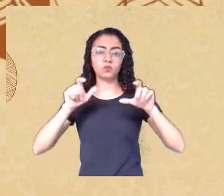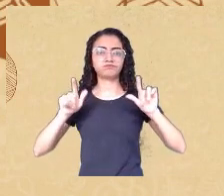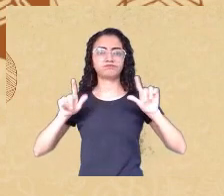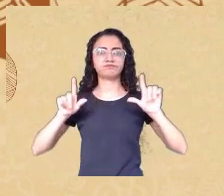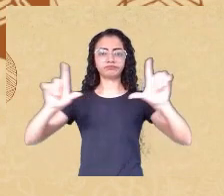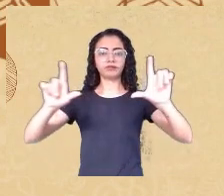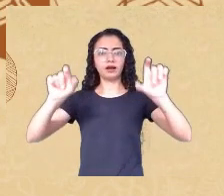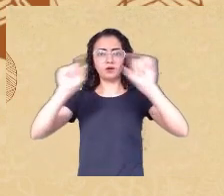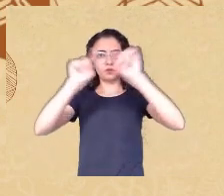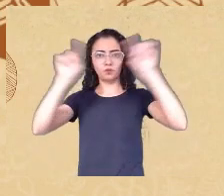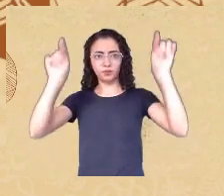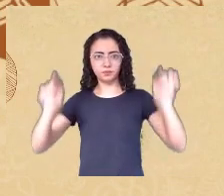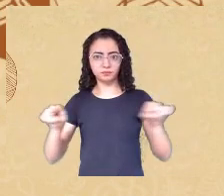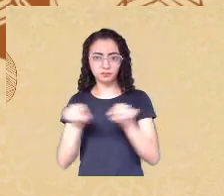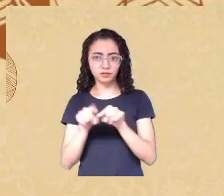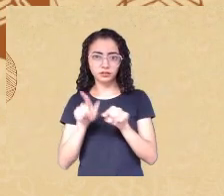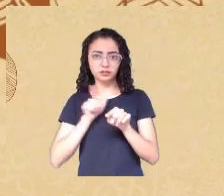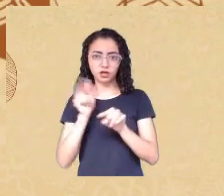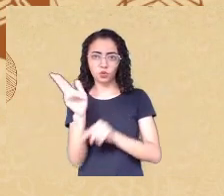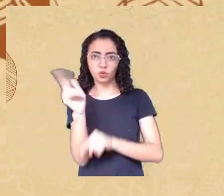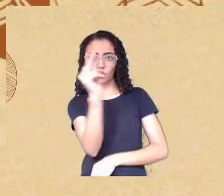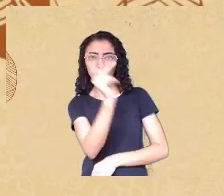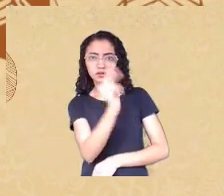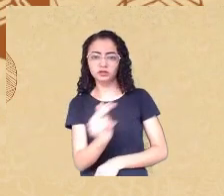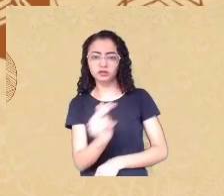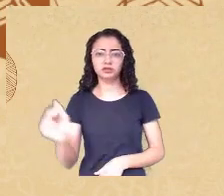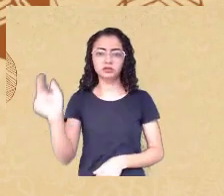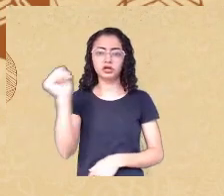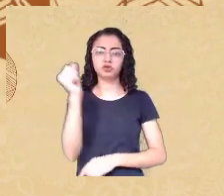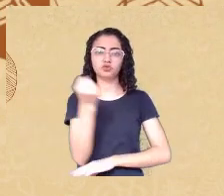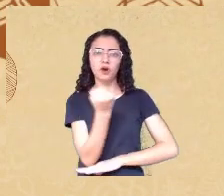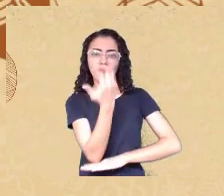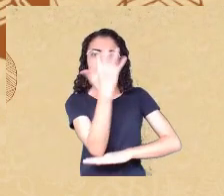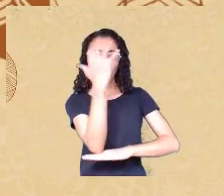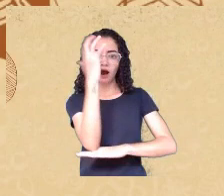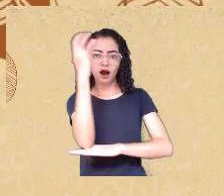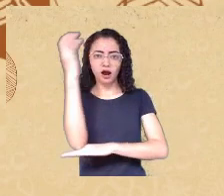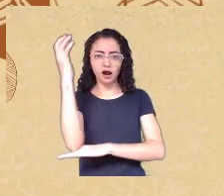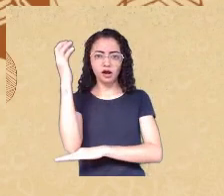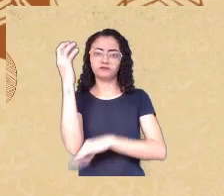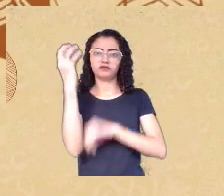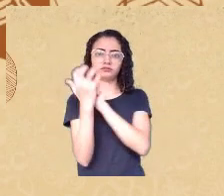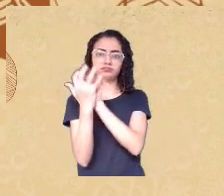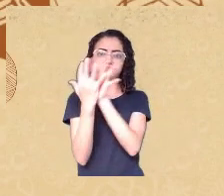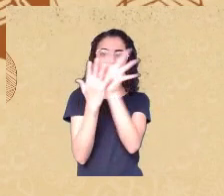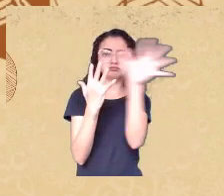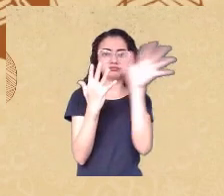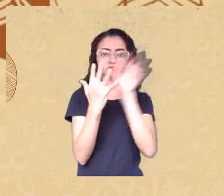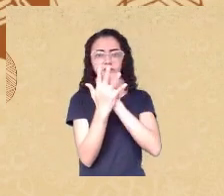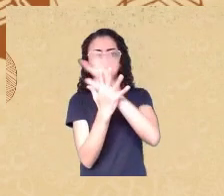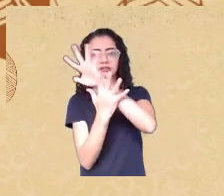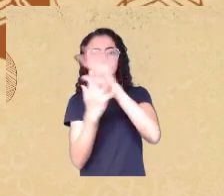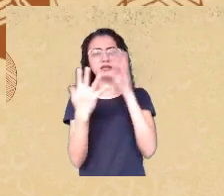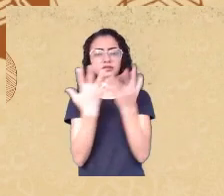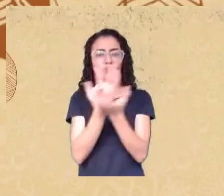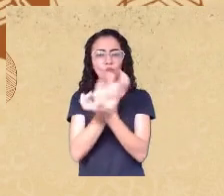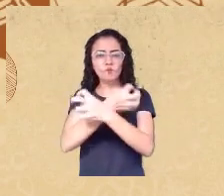desenho de um tronco, de uma árvore e os seus galhos secos, com pessoas